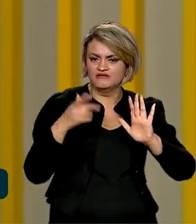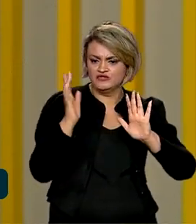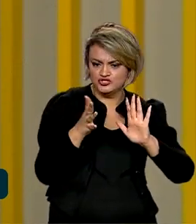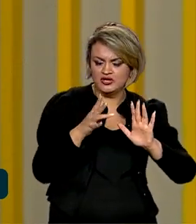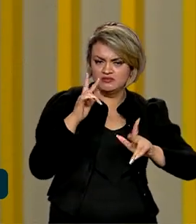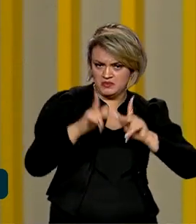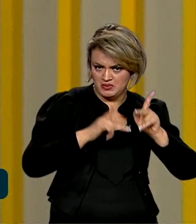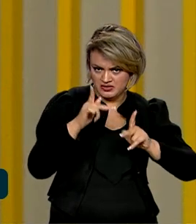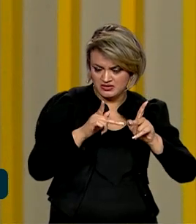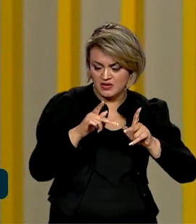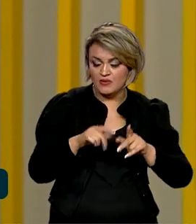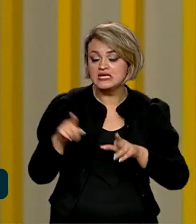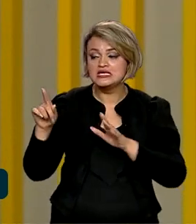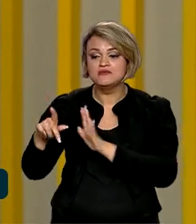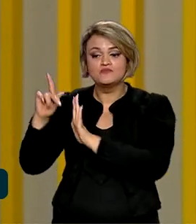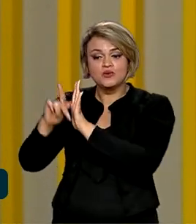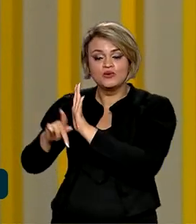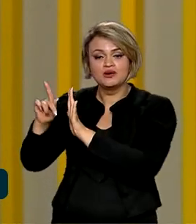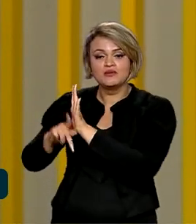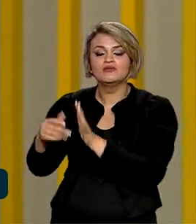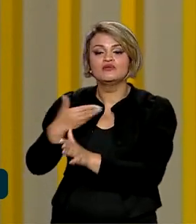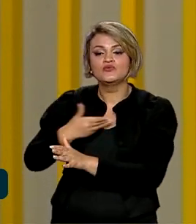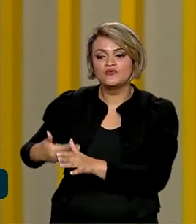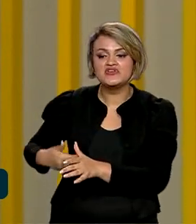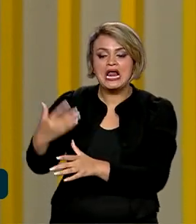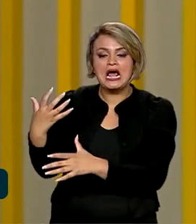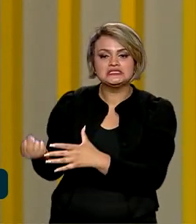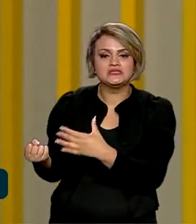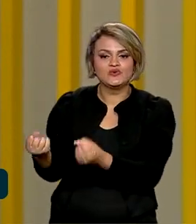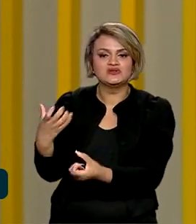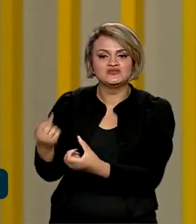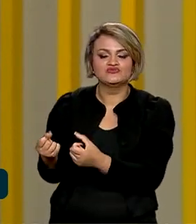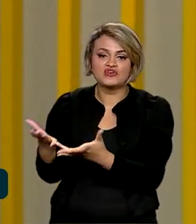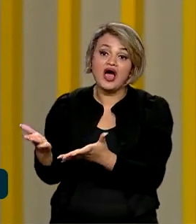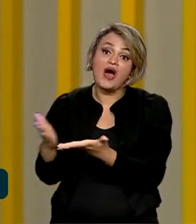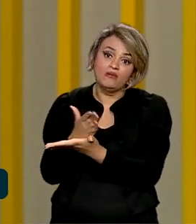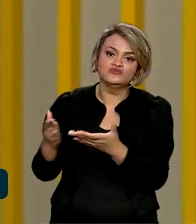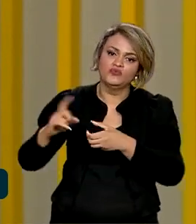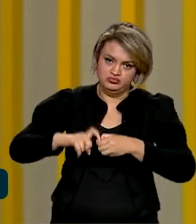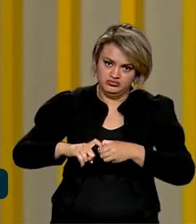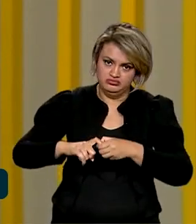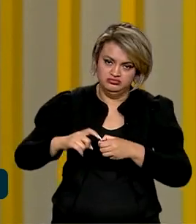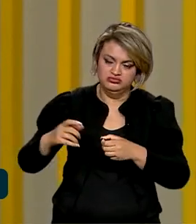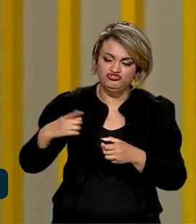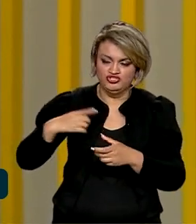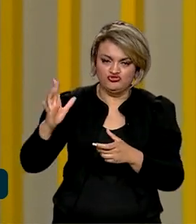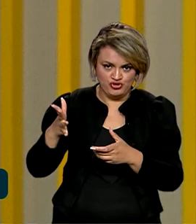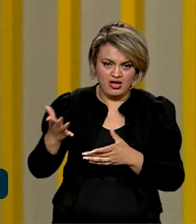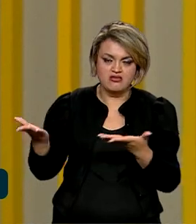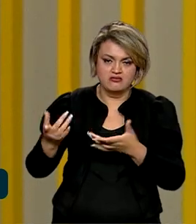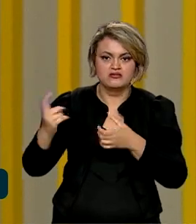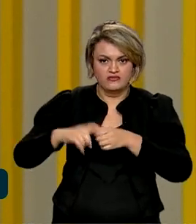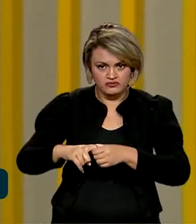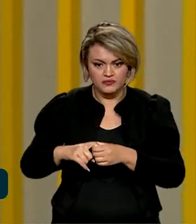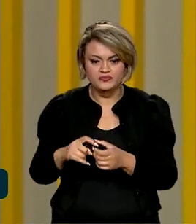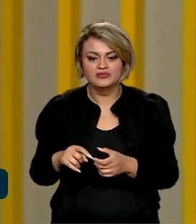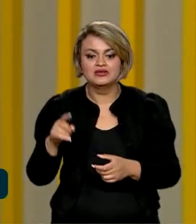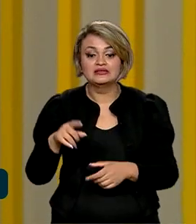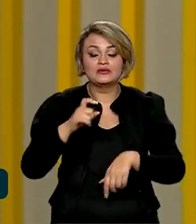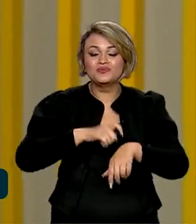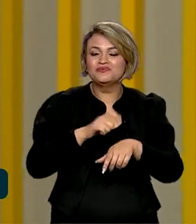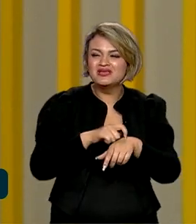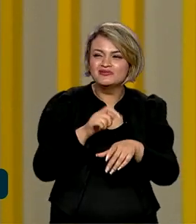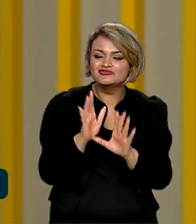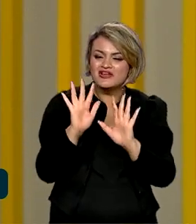população e os programas que o governo reconstruiu. Nós estamos, na verdade, nessa etapa